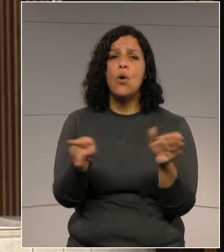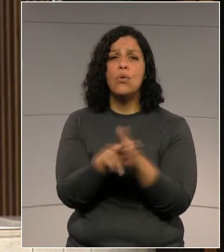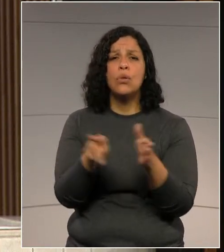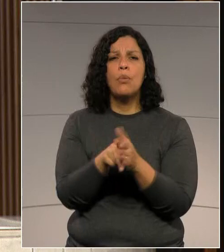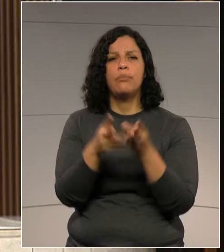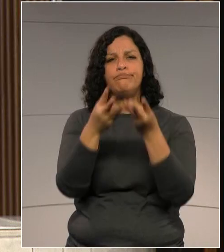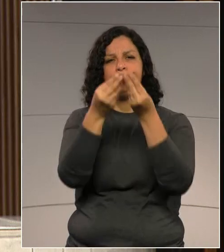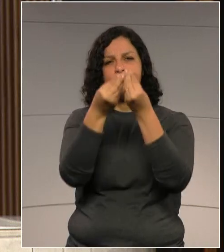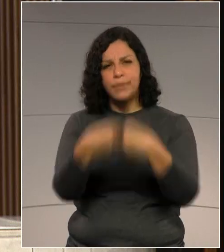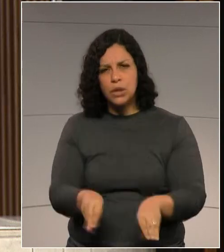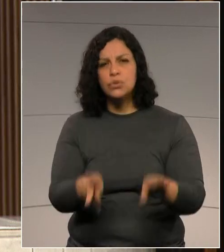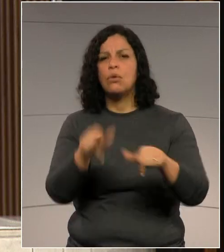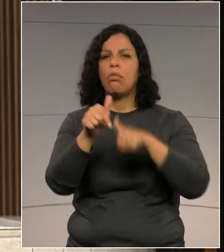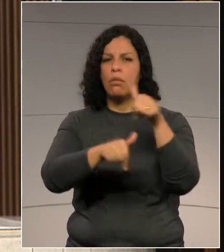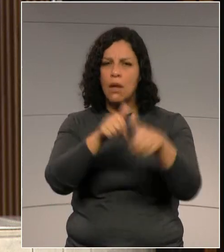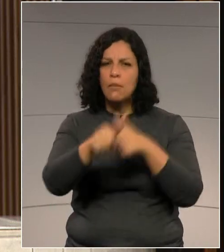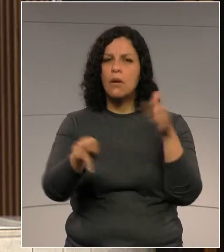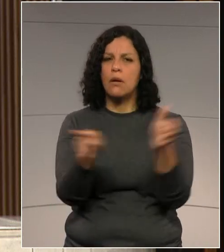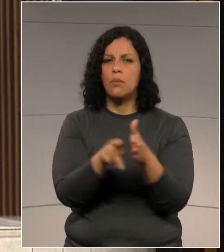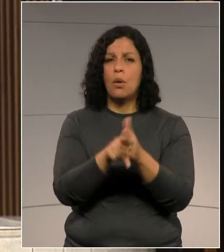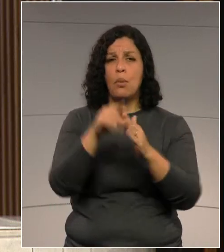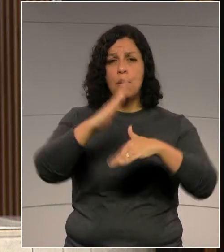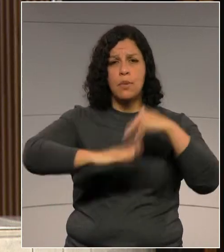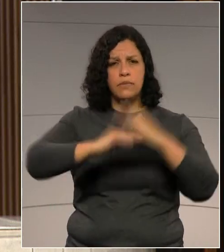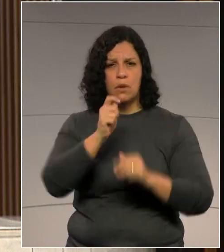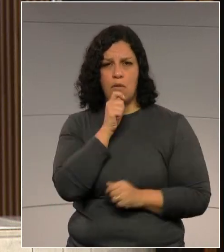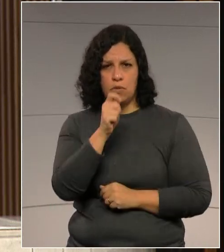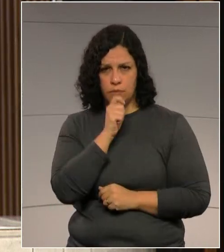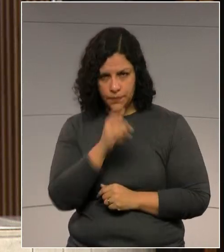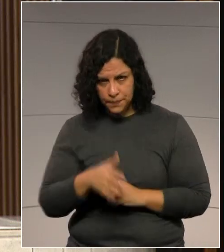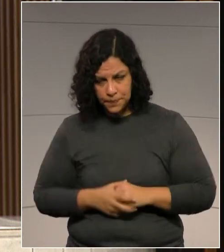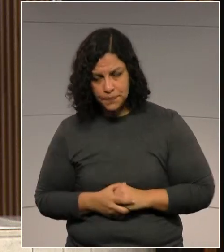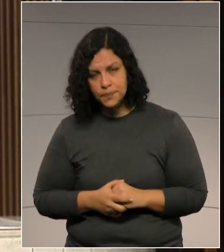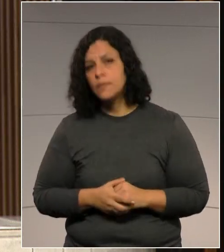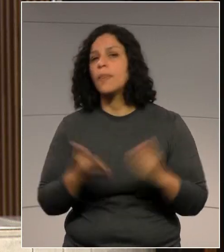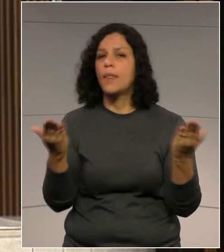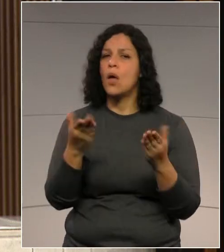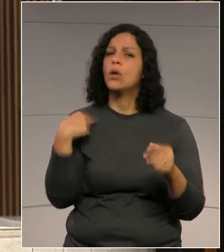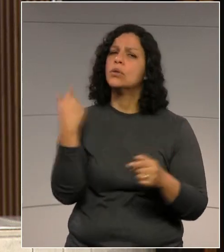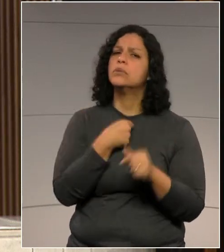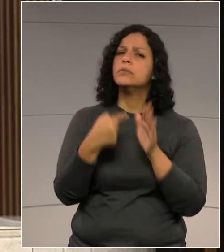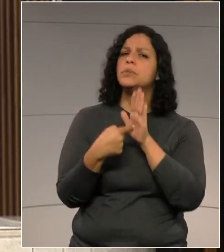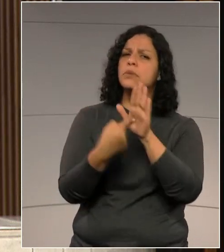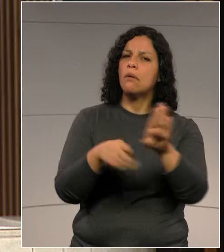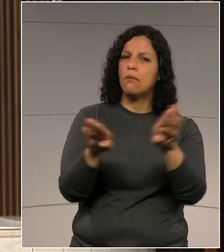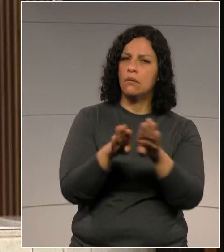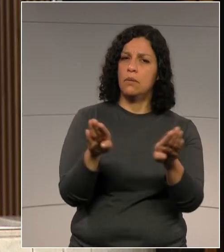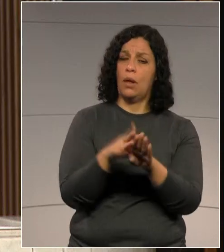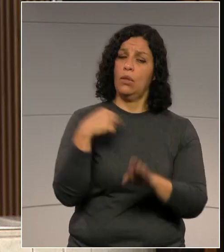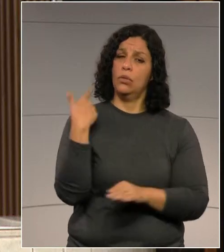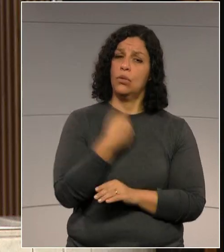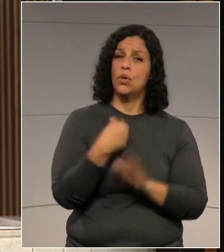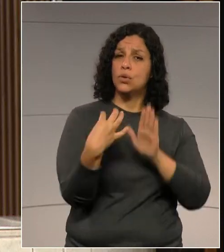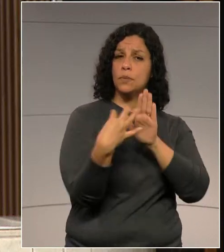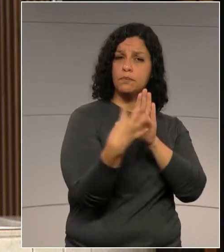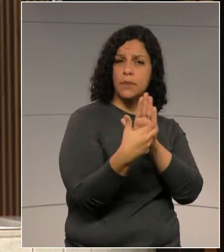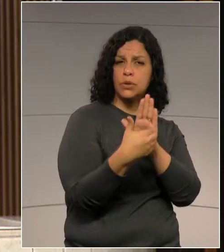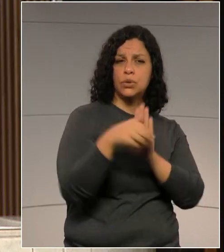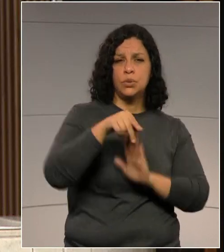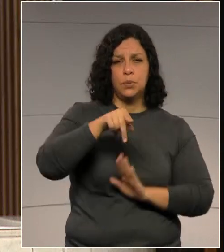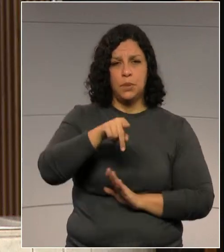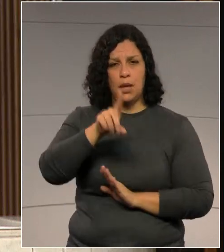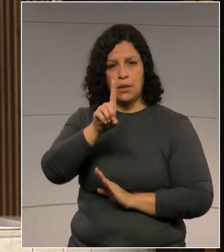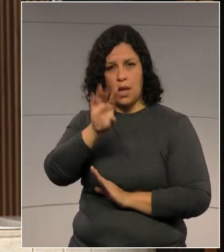precarização do exercício da profissão de jornalista. Quero ressaltar ainda que o nosso partido, o PDT,